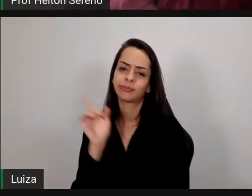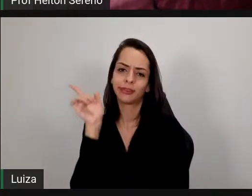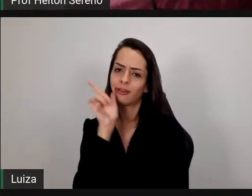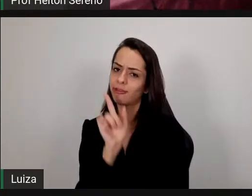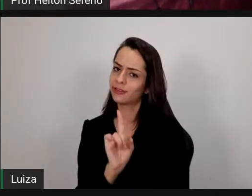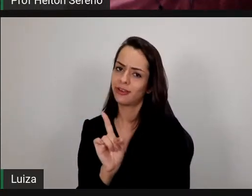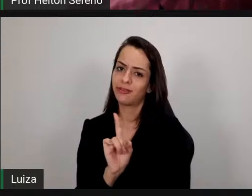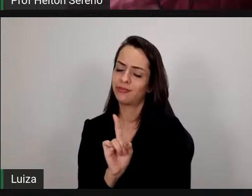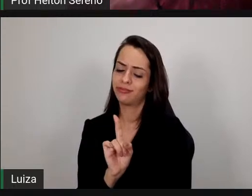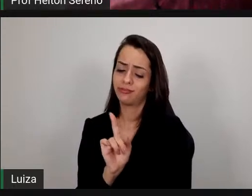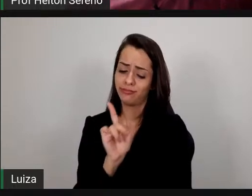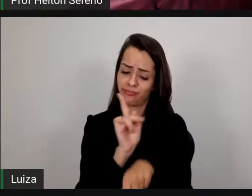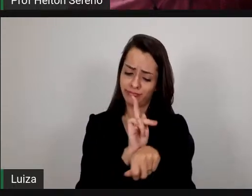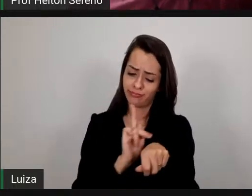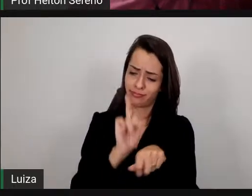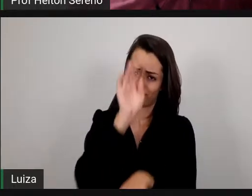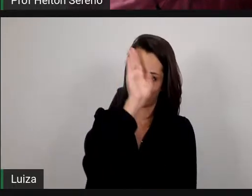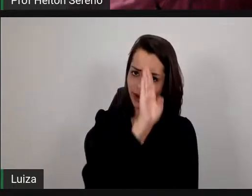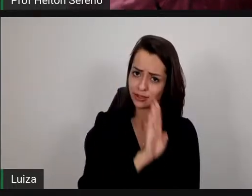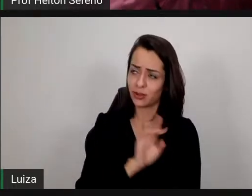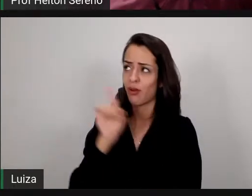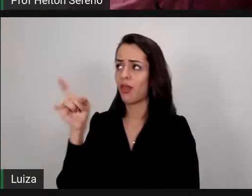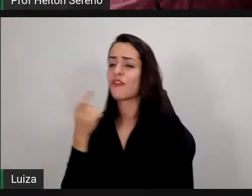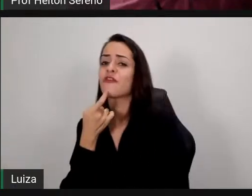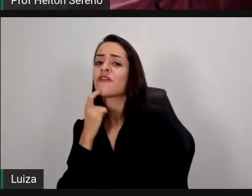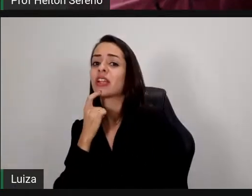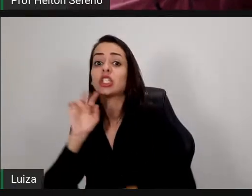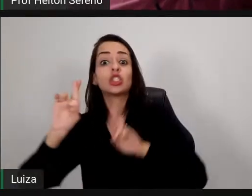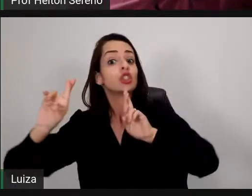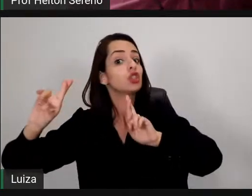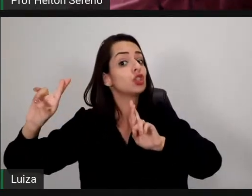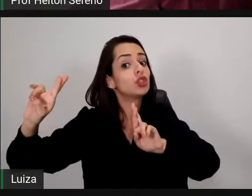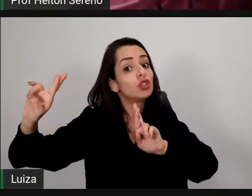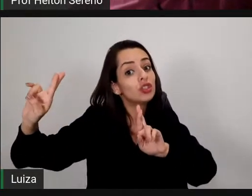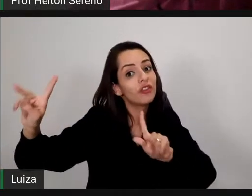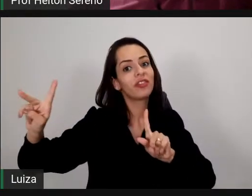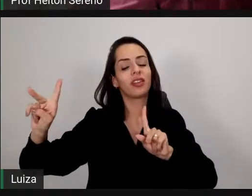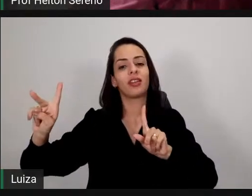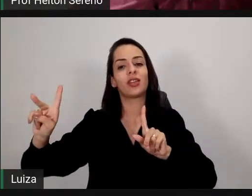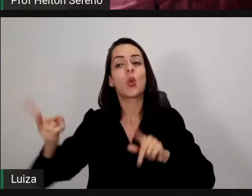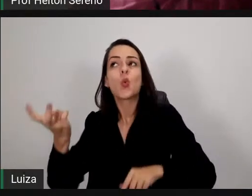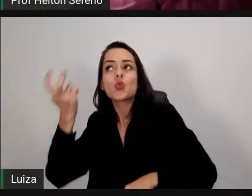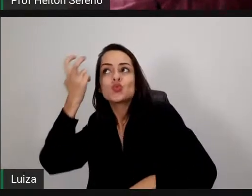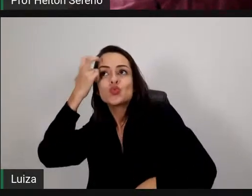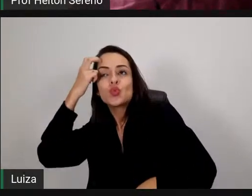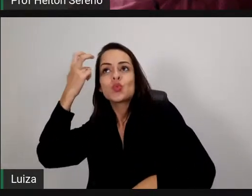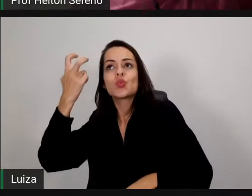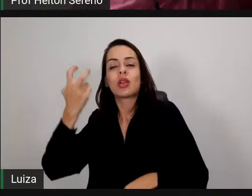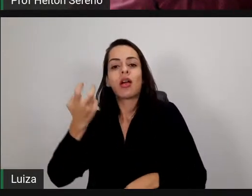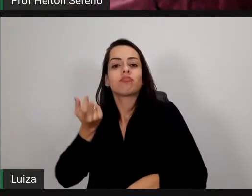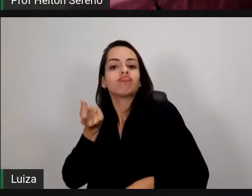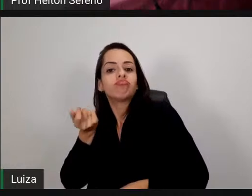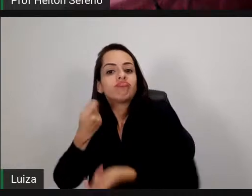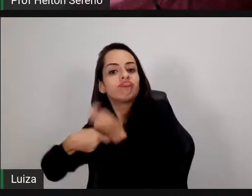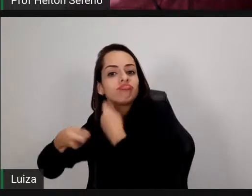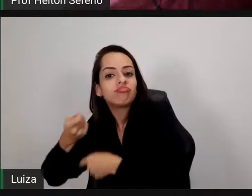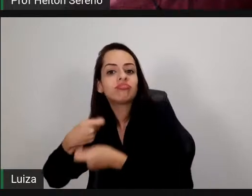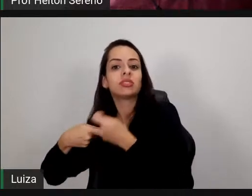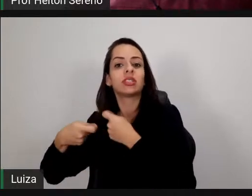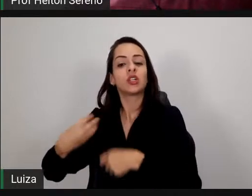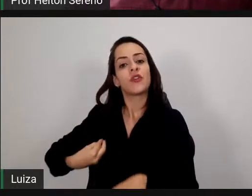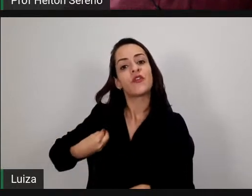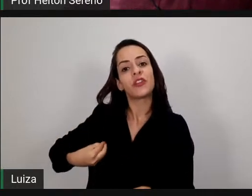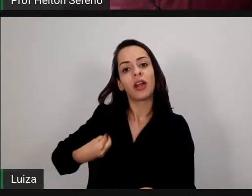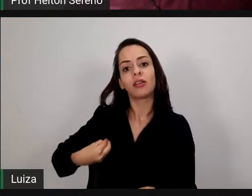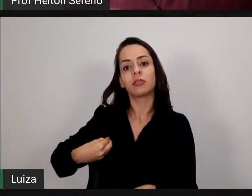países diferentes culturas diferentes realidades socioeconômicas e socioculturais completamente diferentes mas a gente